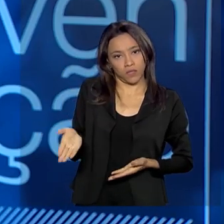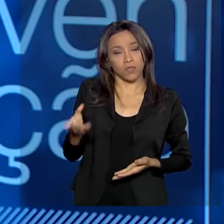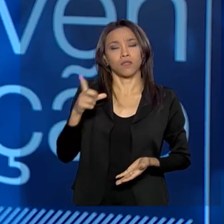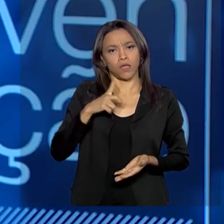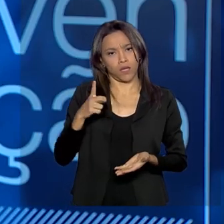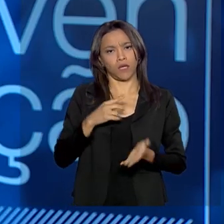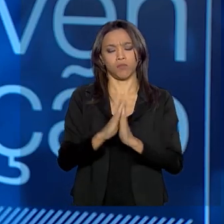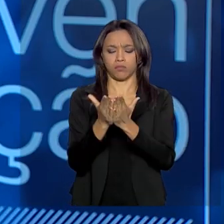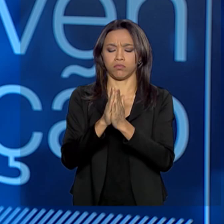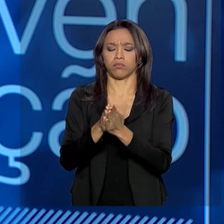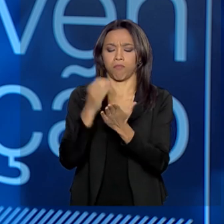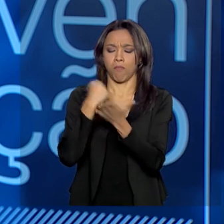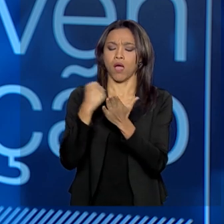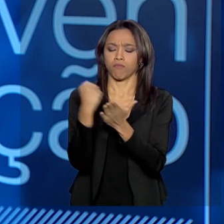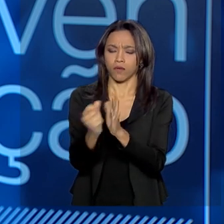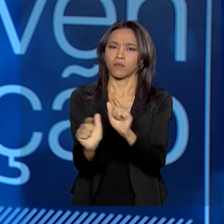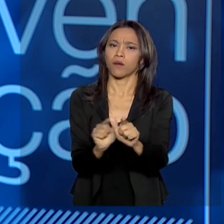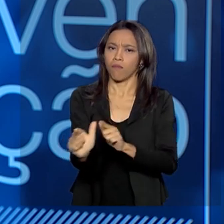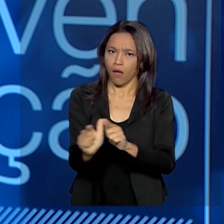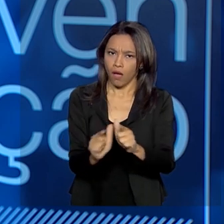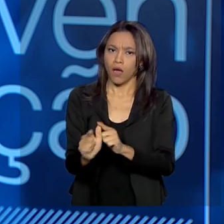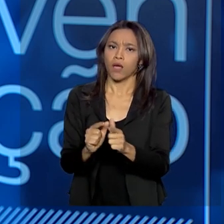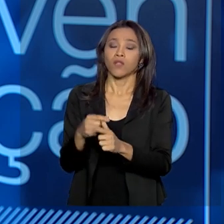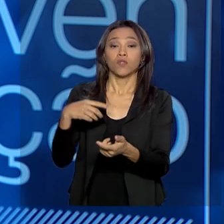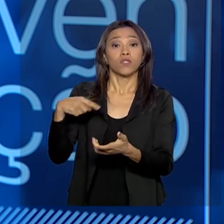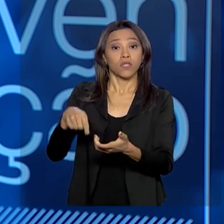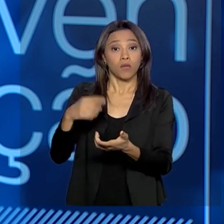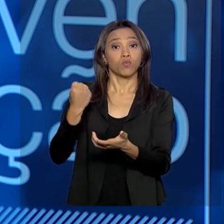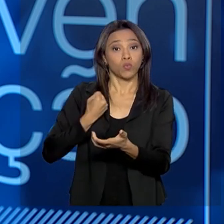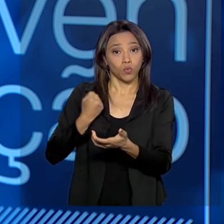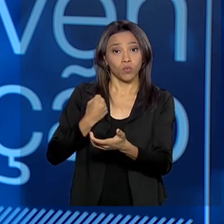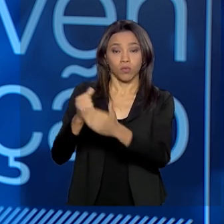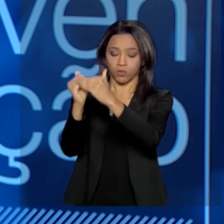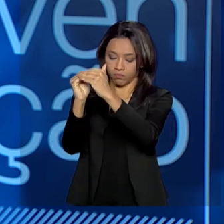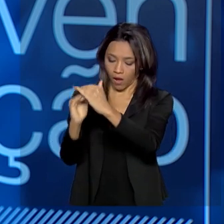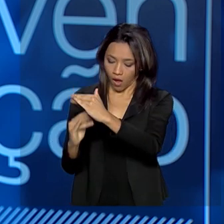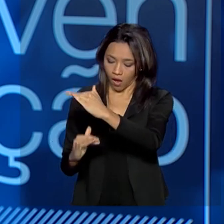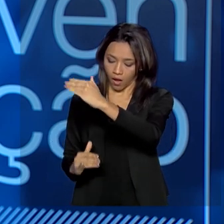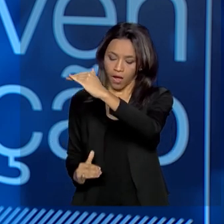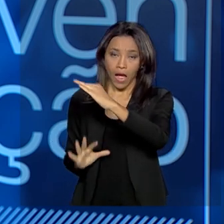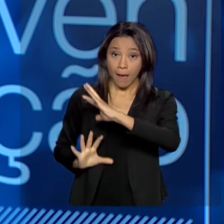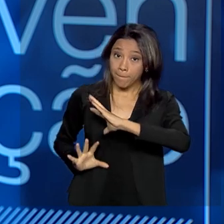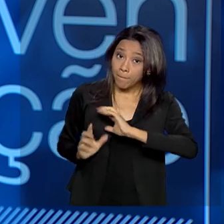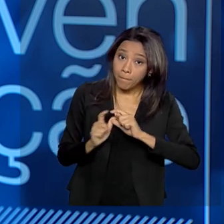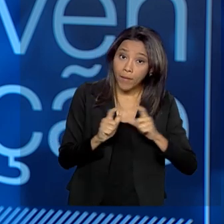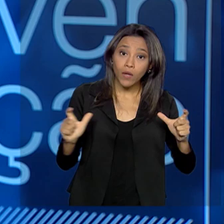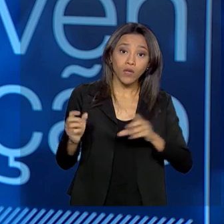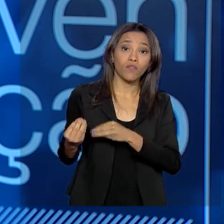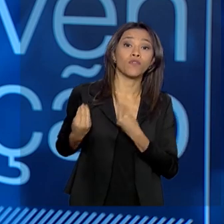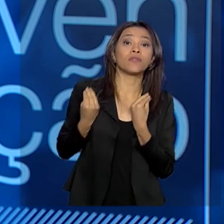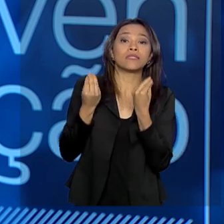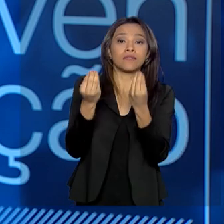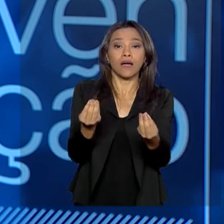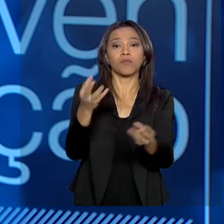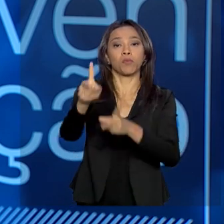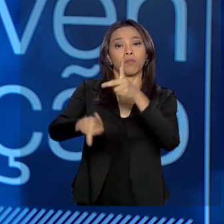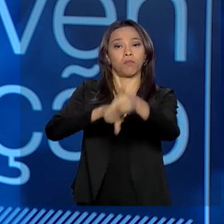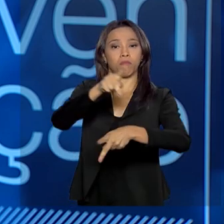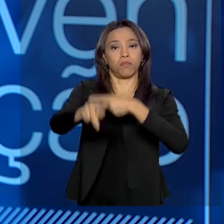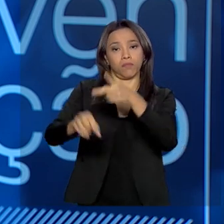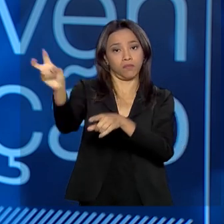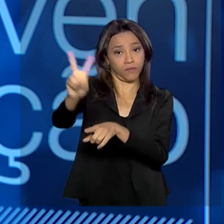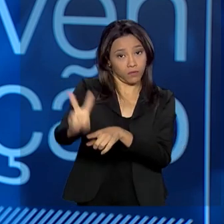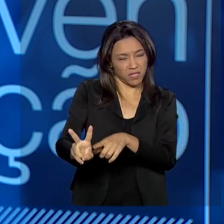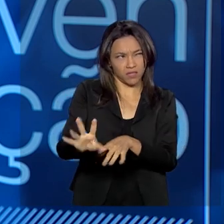das carteiras de trabalho, grande parte das carteiras de trabalho dadas para estrangeiros foram dadas a venezuelanos, algo